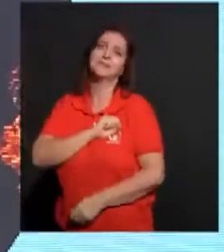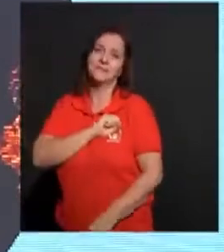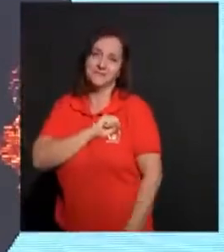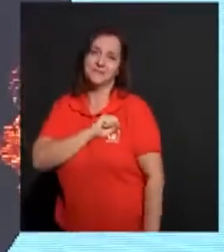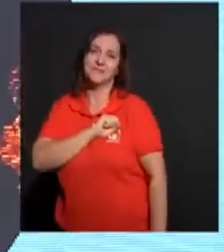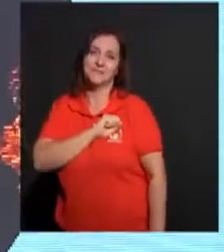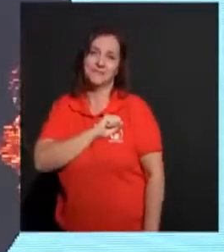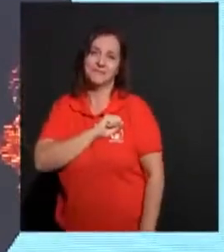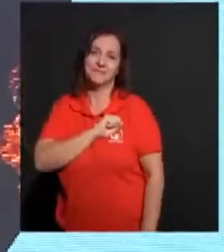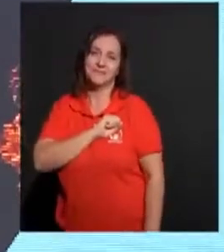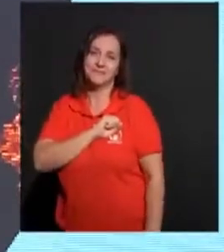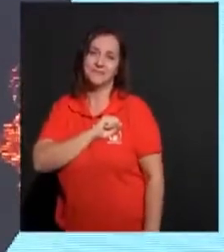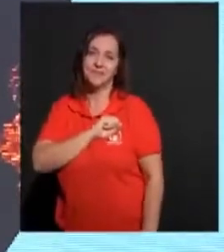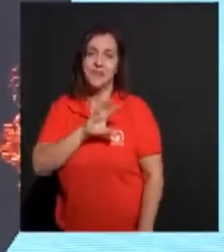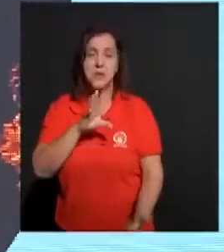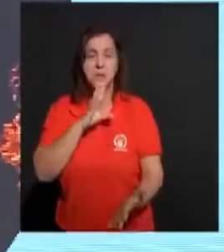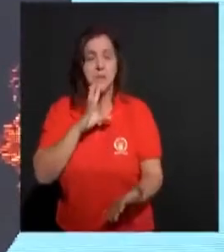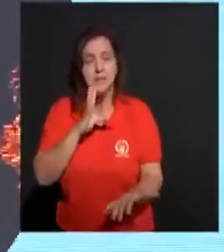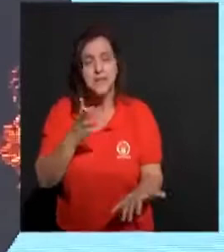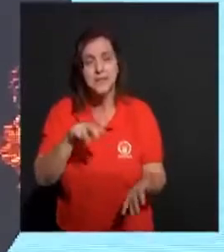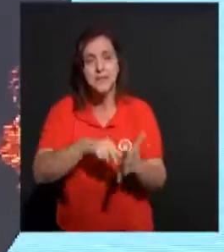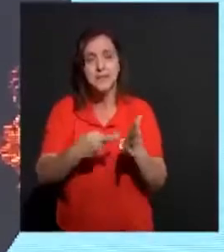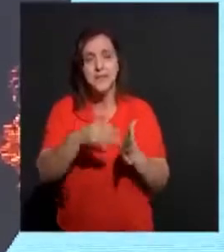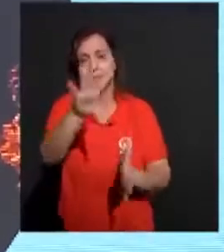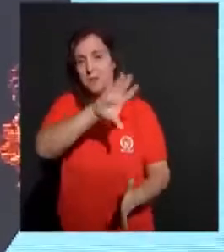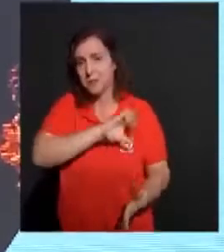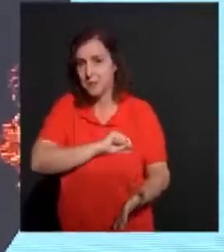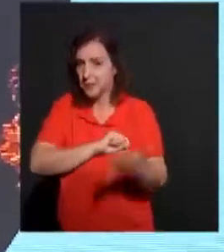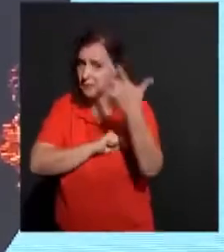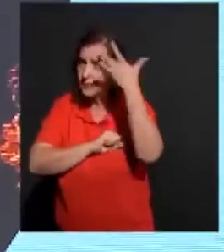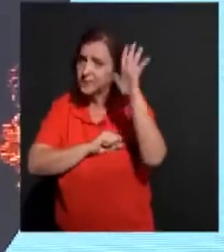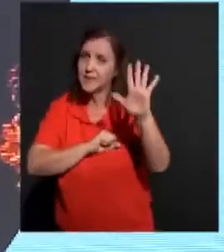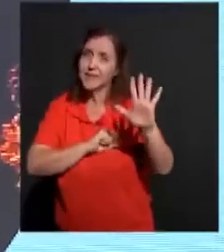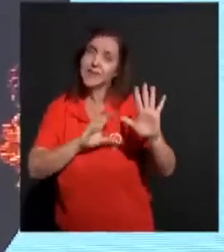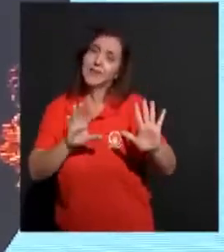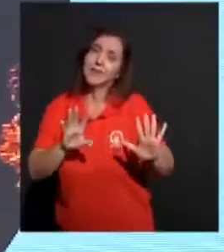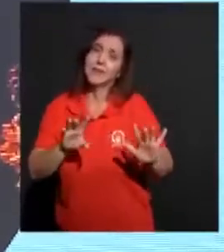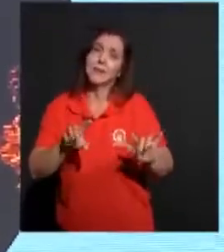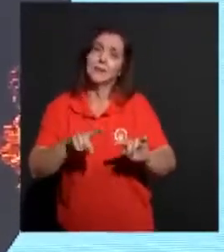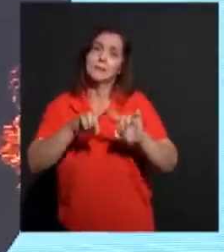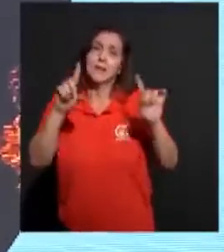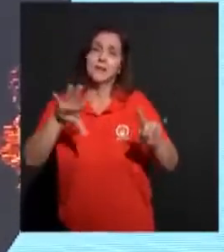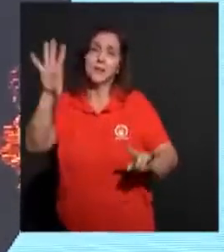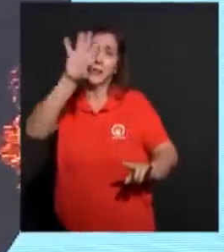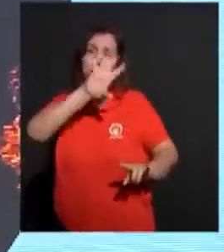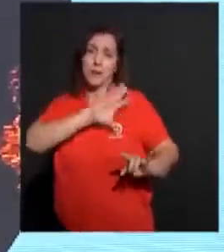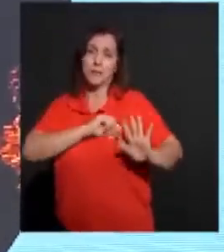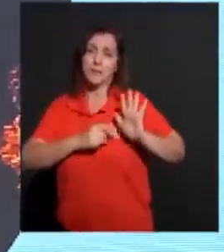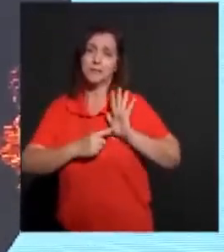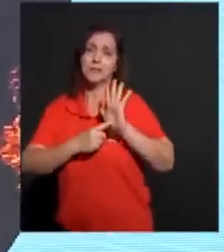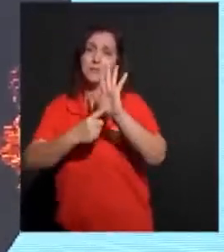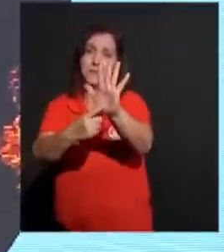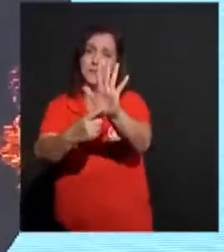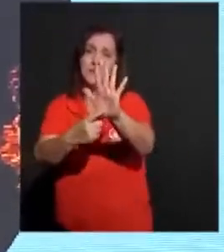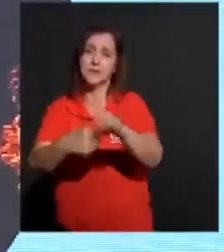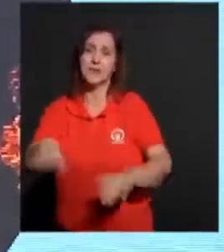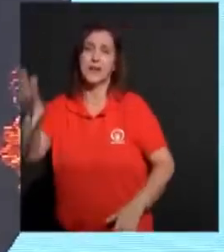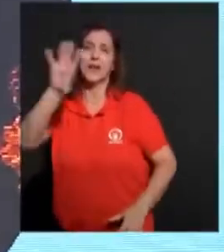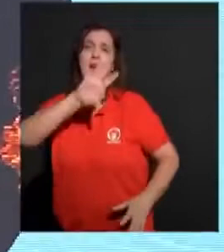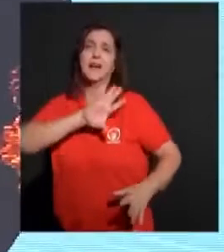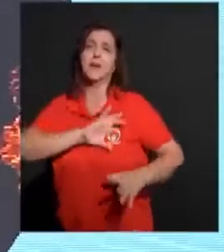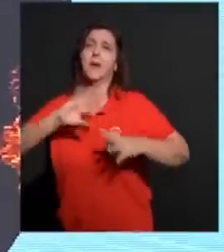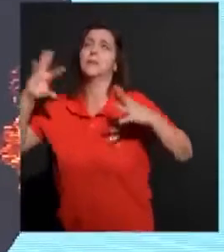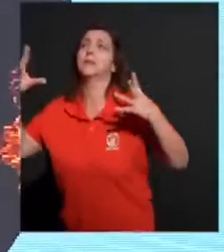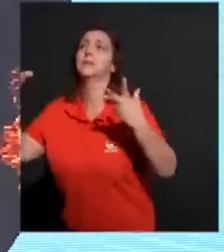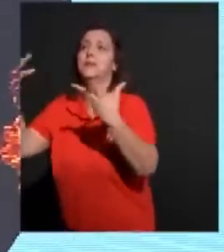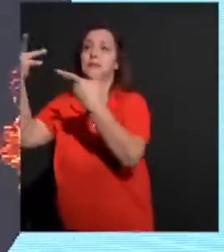Eu não sei o que você conhece de amor. Mas o amor que nós queremos te apresentar nessa manhã. É um amor que